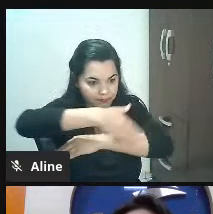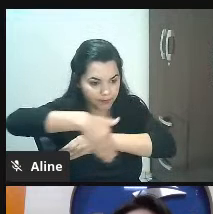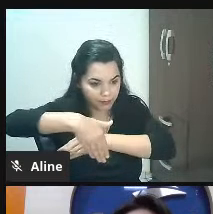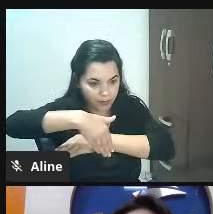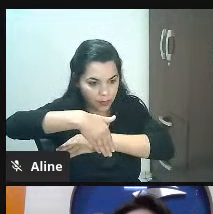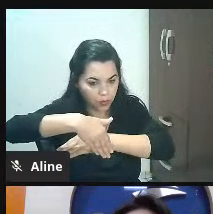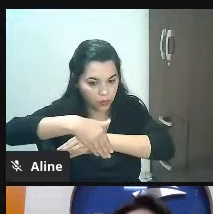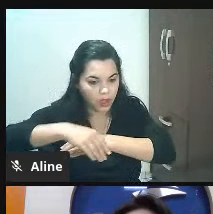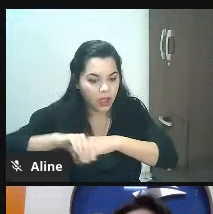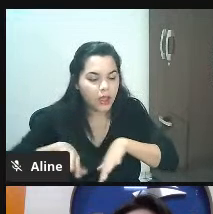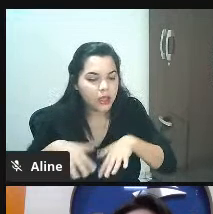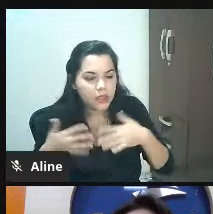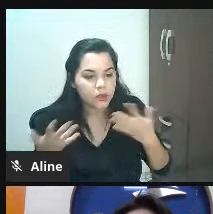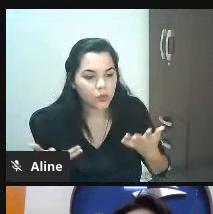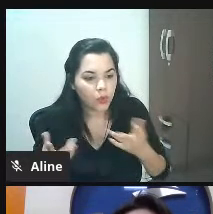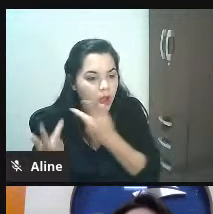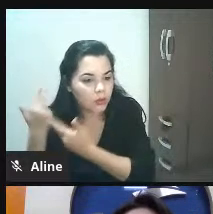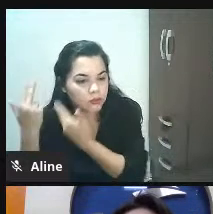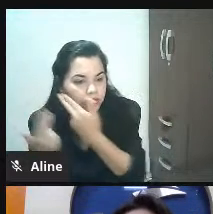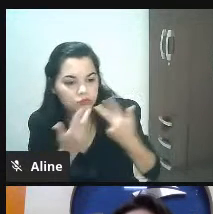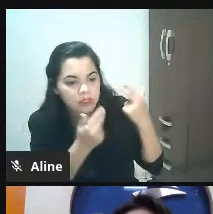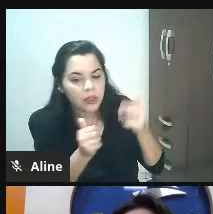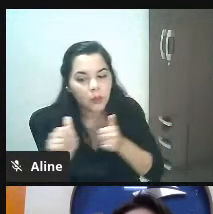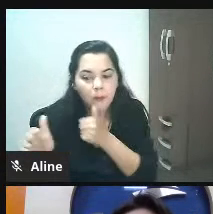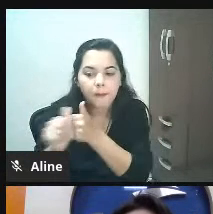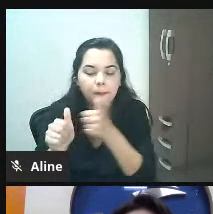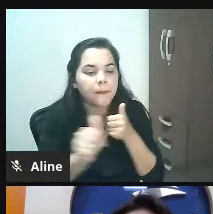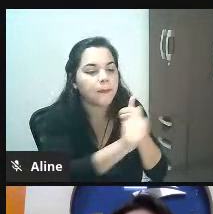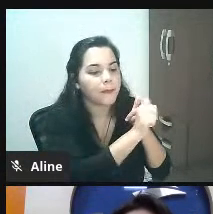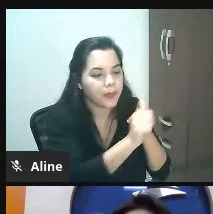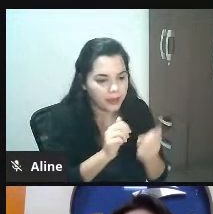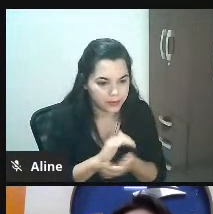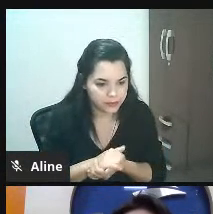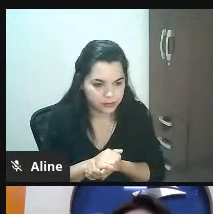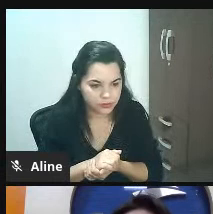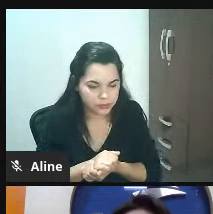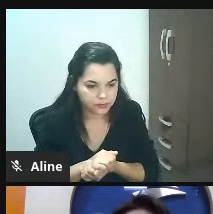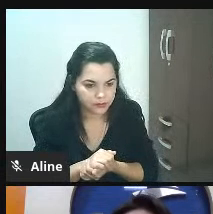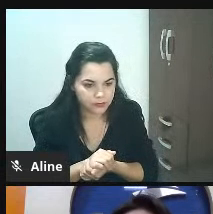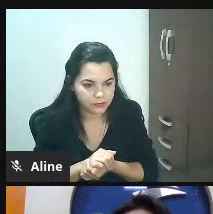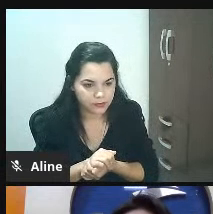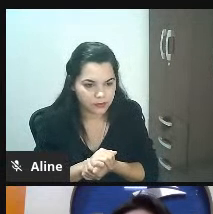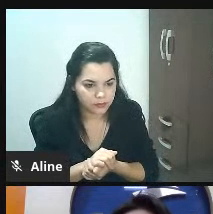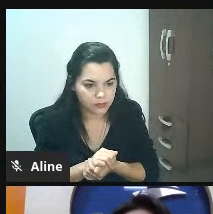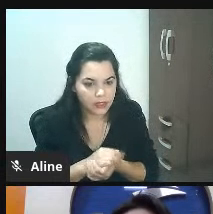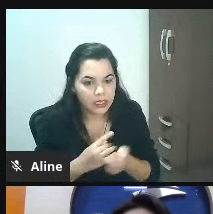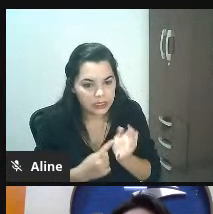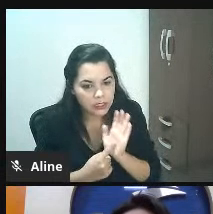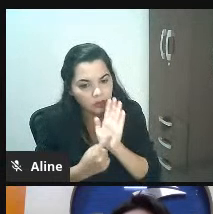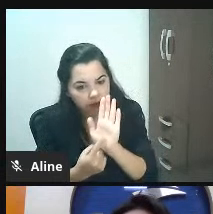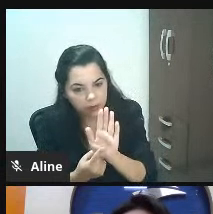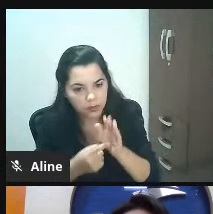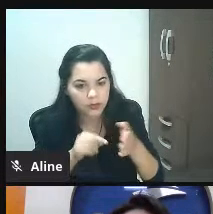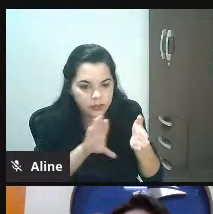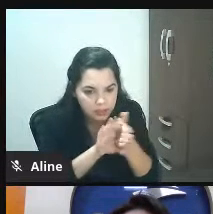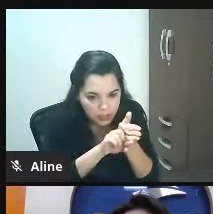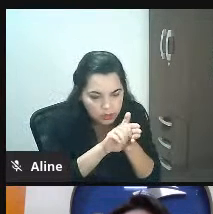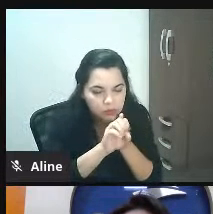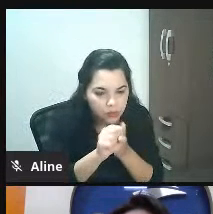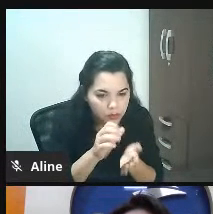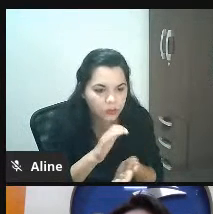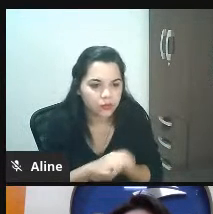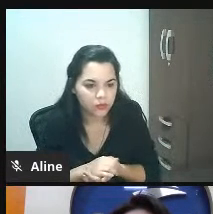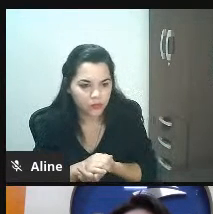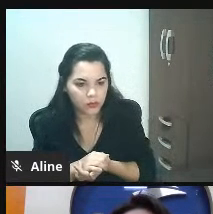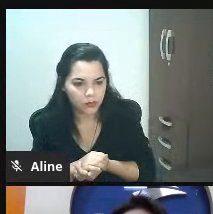salão de beleza mais próximo aqui e vai mostrar principalmente as páginas do Google meu negócio e lá no Google meu negócio o negócio é tão